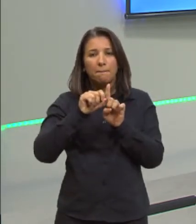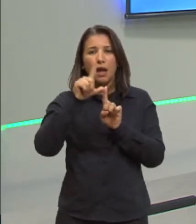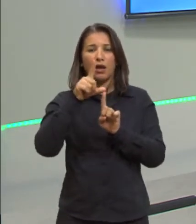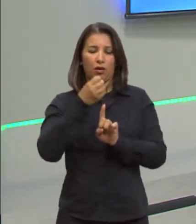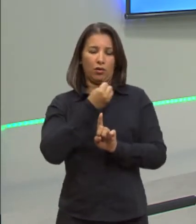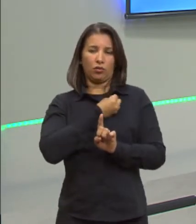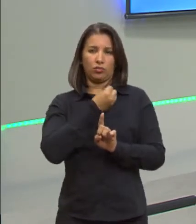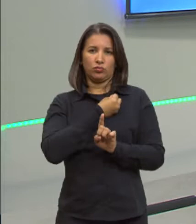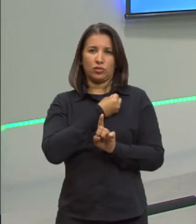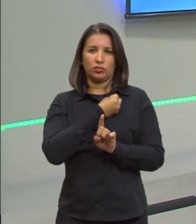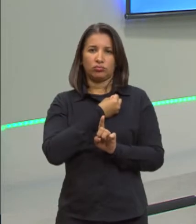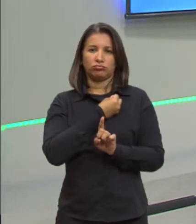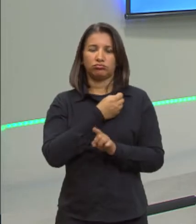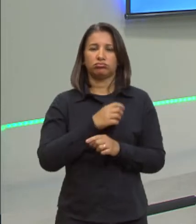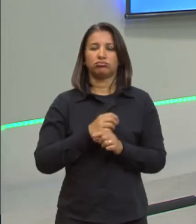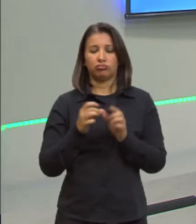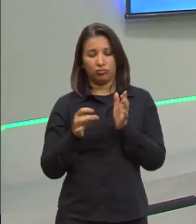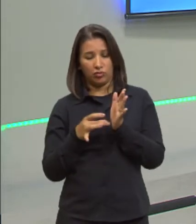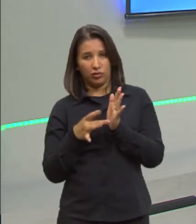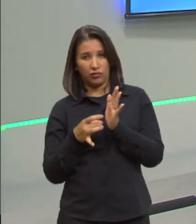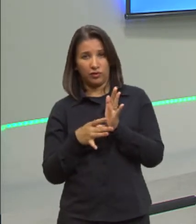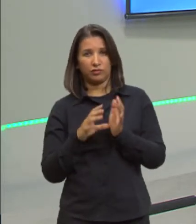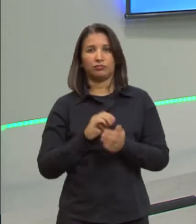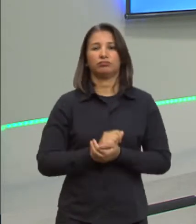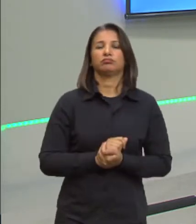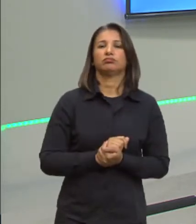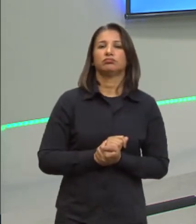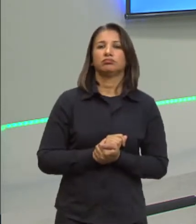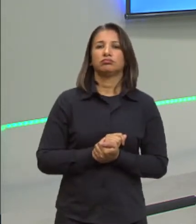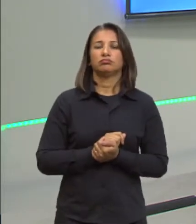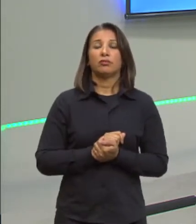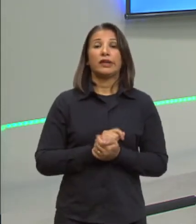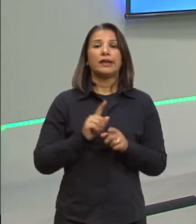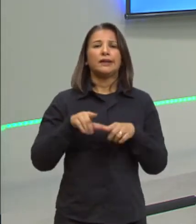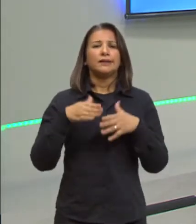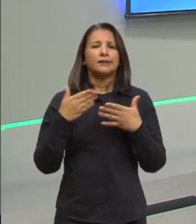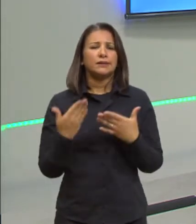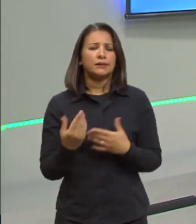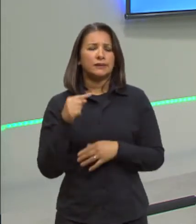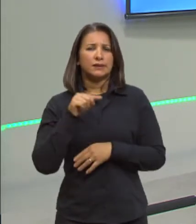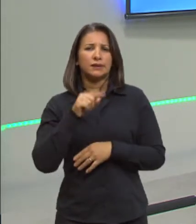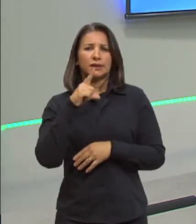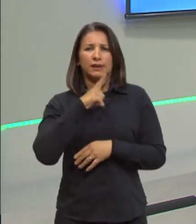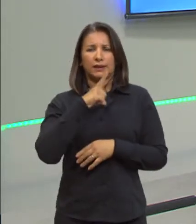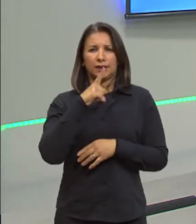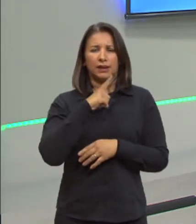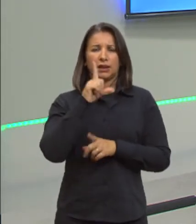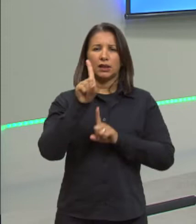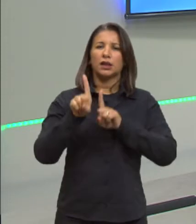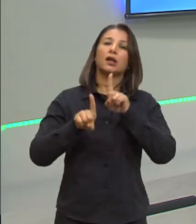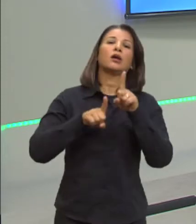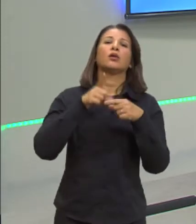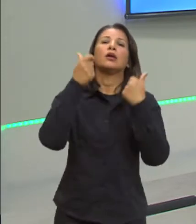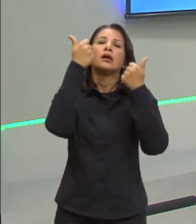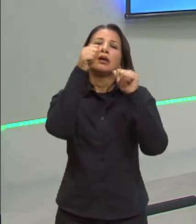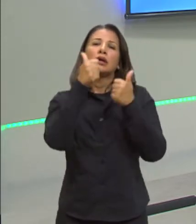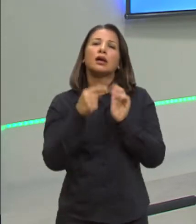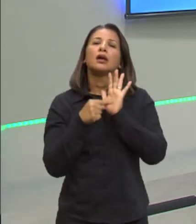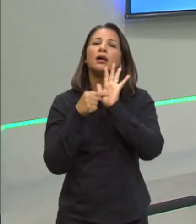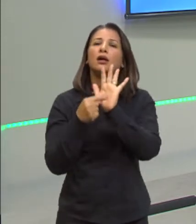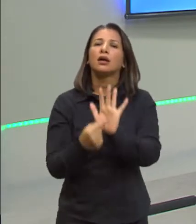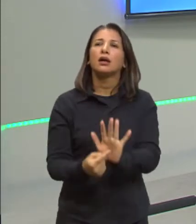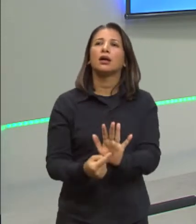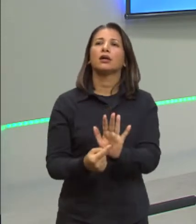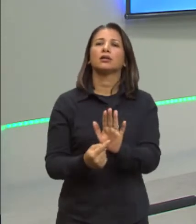Certo? Pode passar, por favor. Então, aqui nós temos algumas imagens que mostram